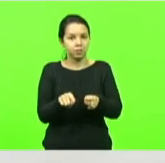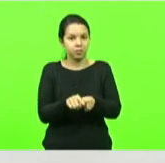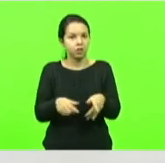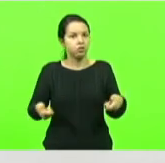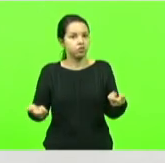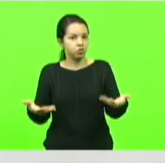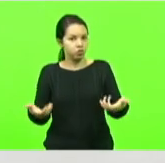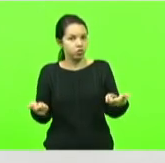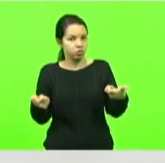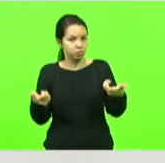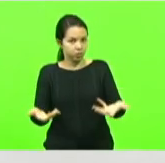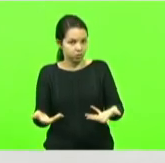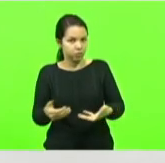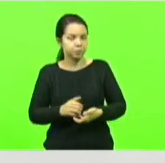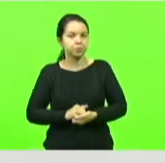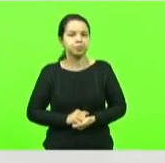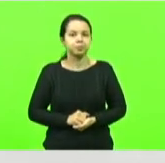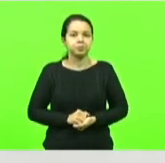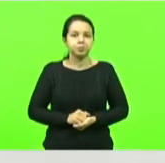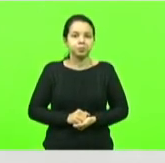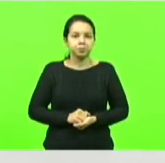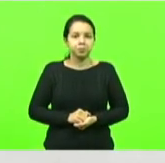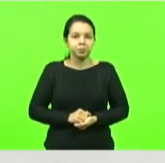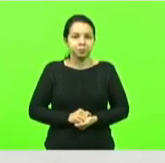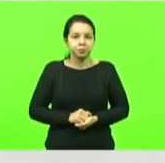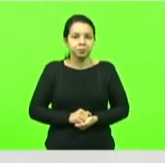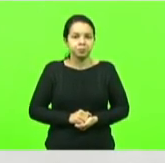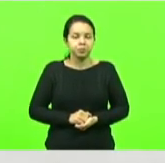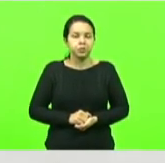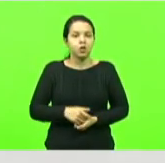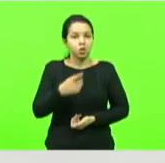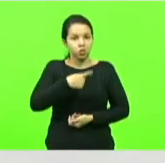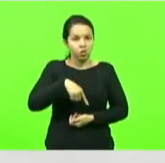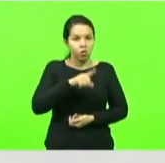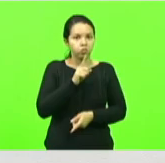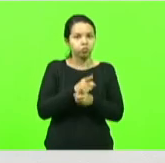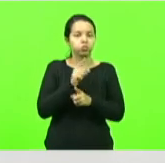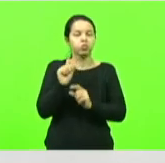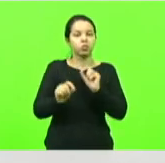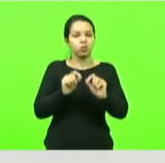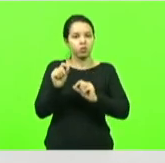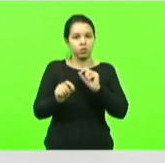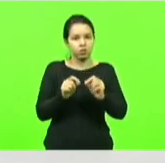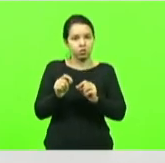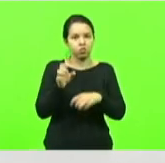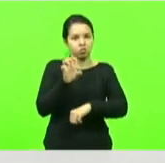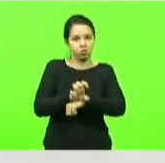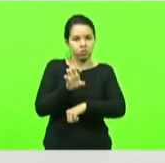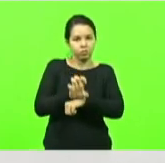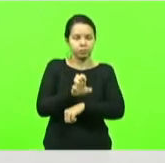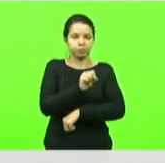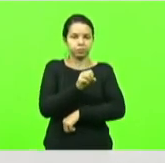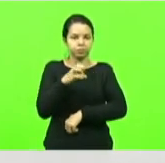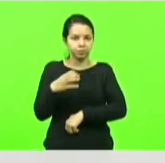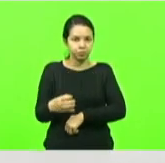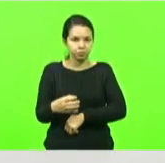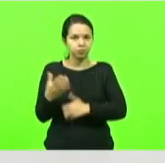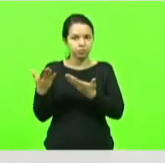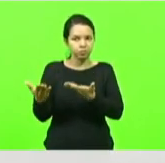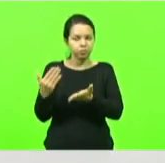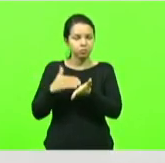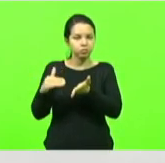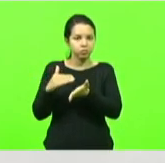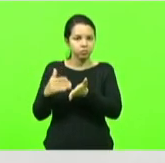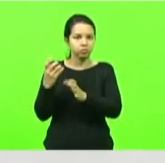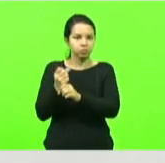e podemos constatar que o estado de Santa Catarina através da secretaria da fazenda vem